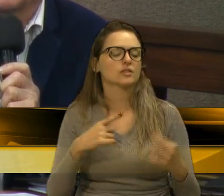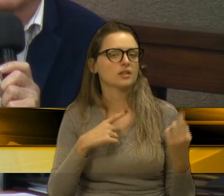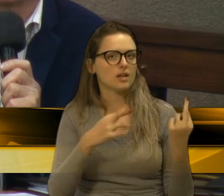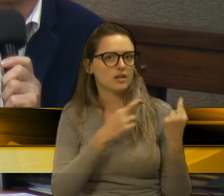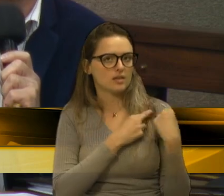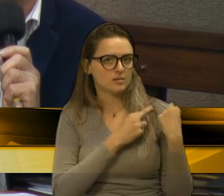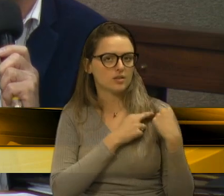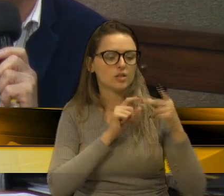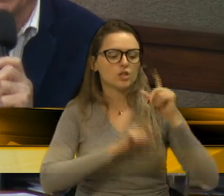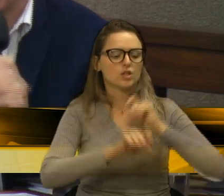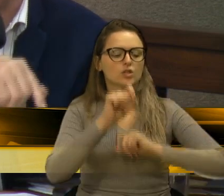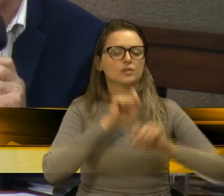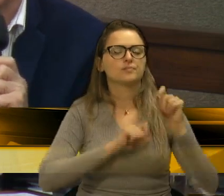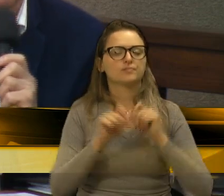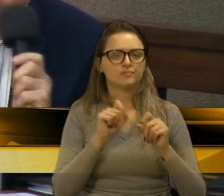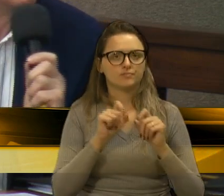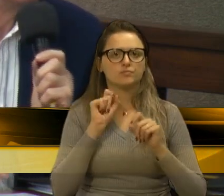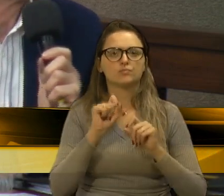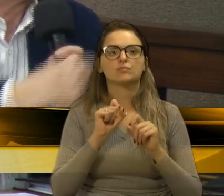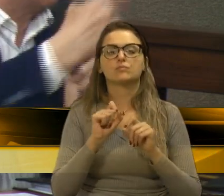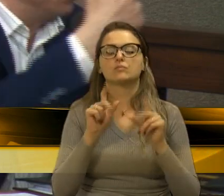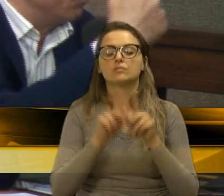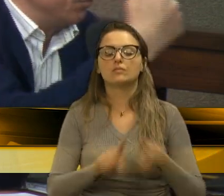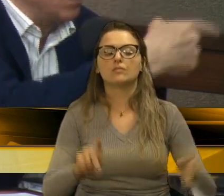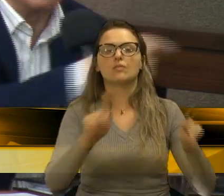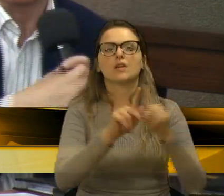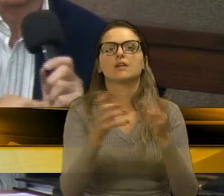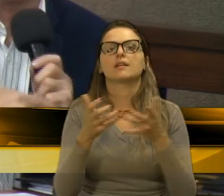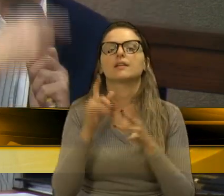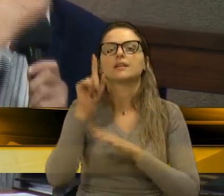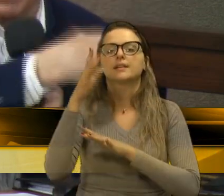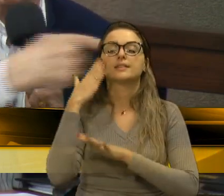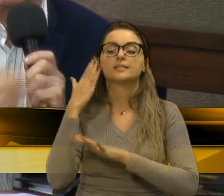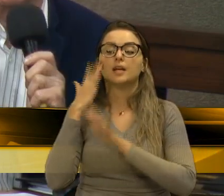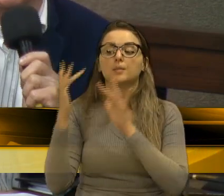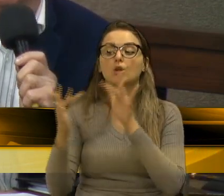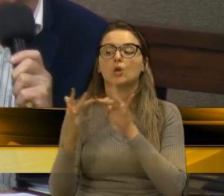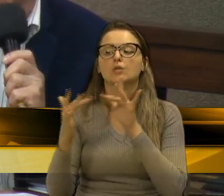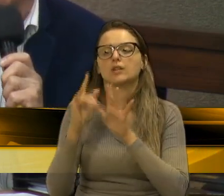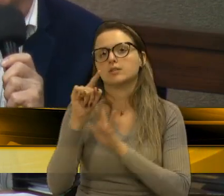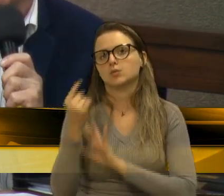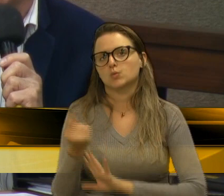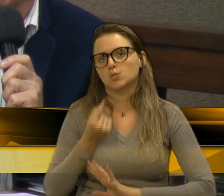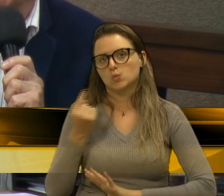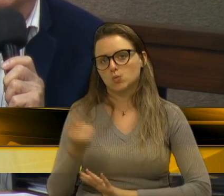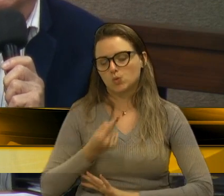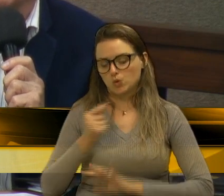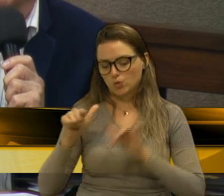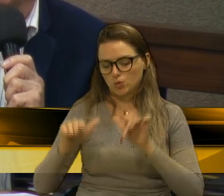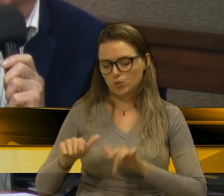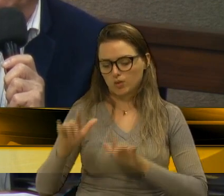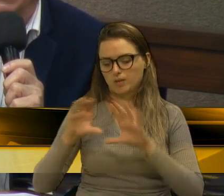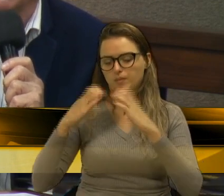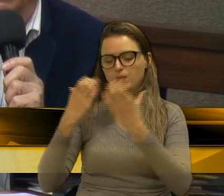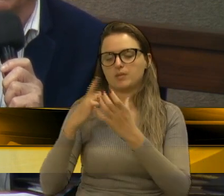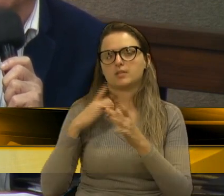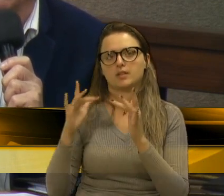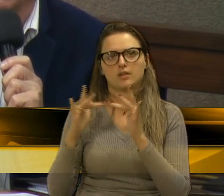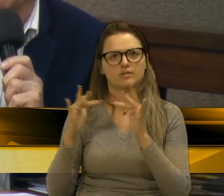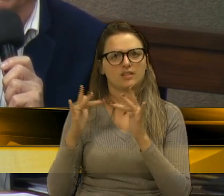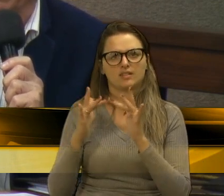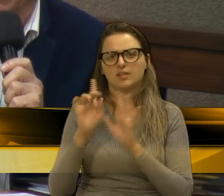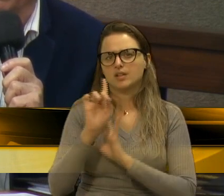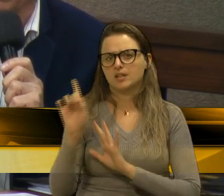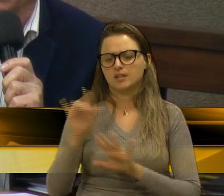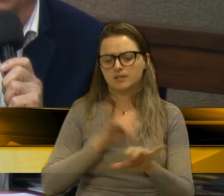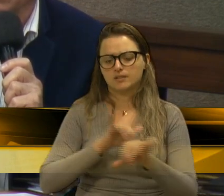sobre os seus atos, soube ouvir a população, sabe ouvir, é a única porta que sobrou para a comunidade. Então, não faça isso com